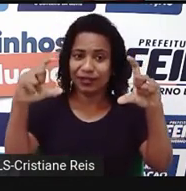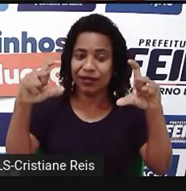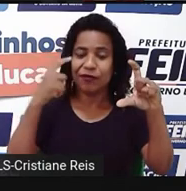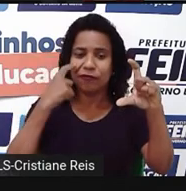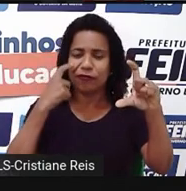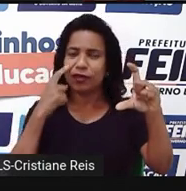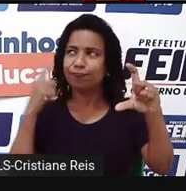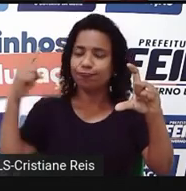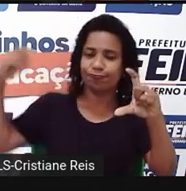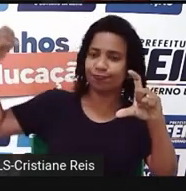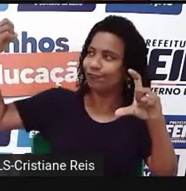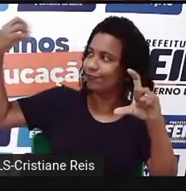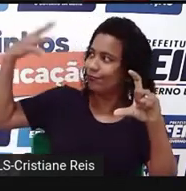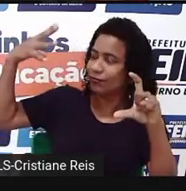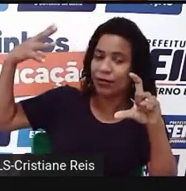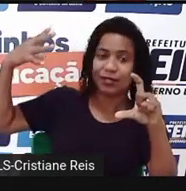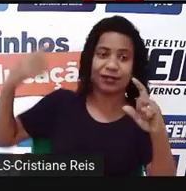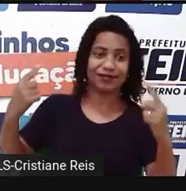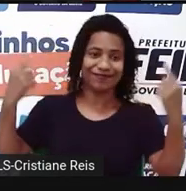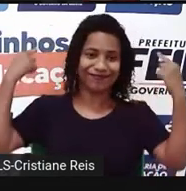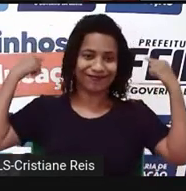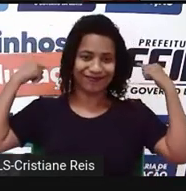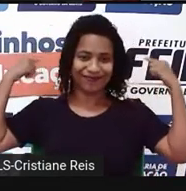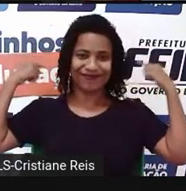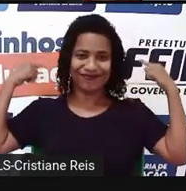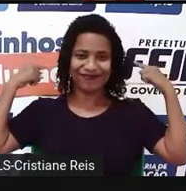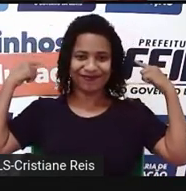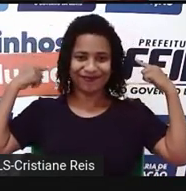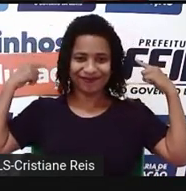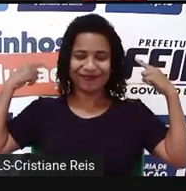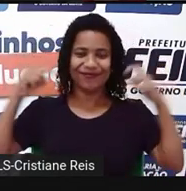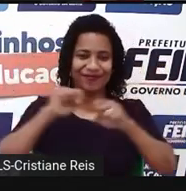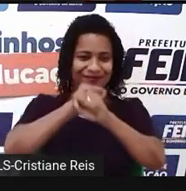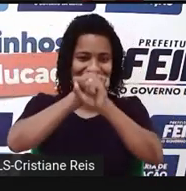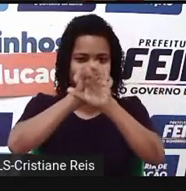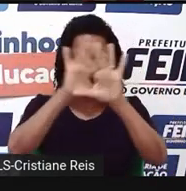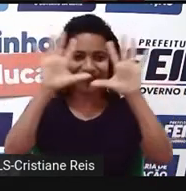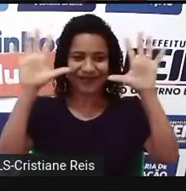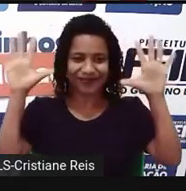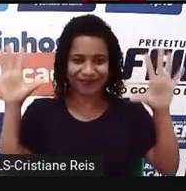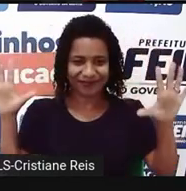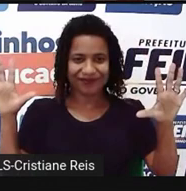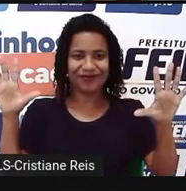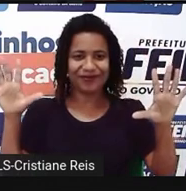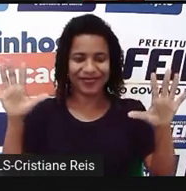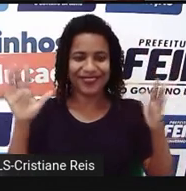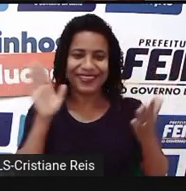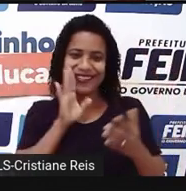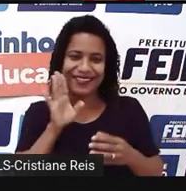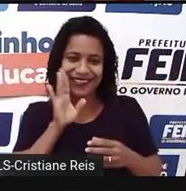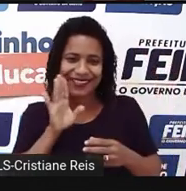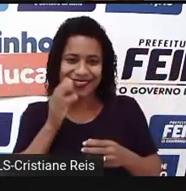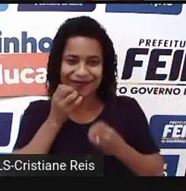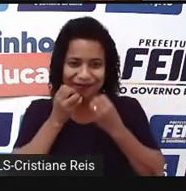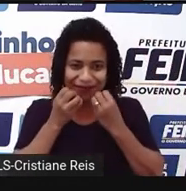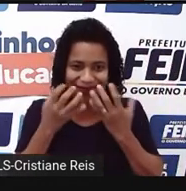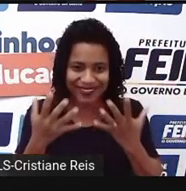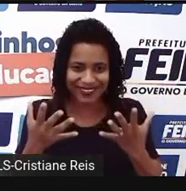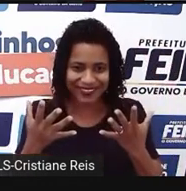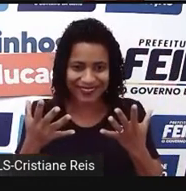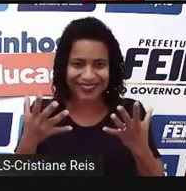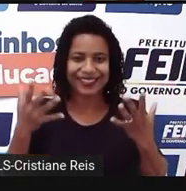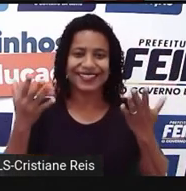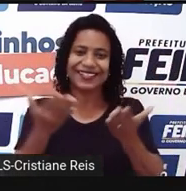ficar atento à questão de luminosidade e fundo para que a sua foto fique bem legal e bem legítima. Ok?